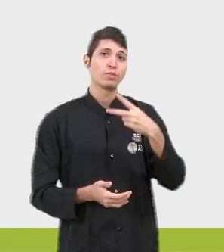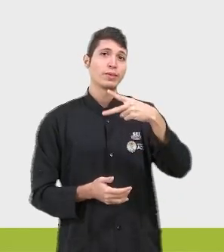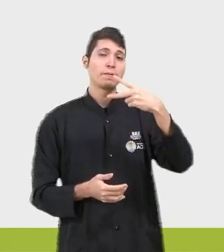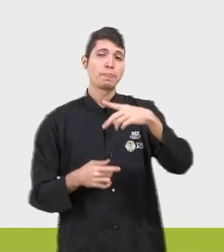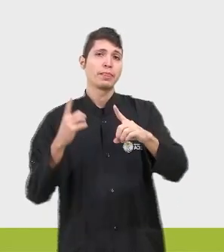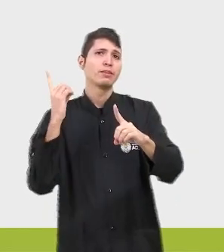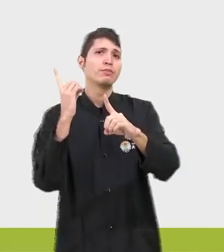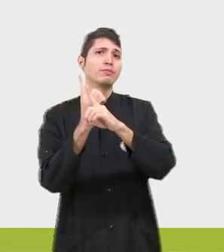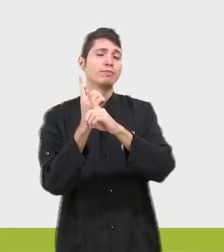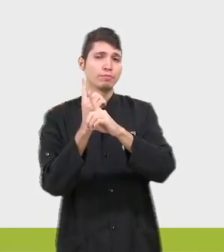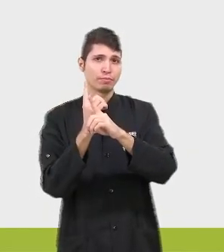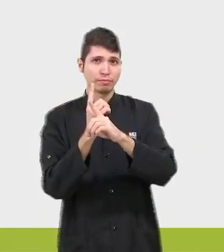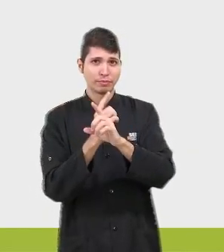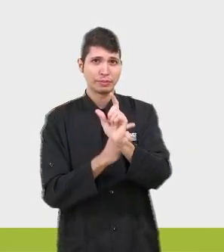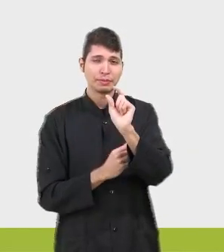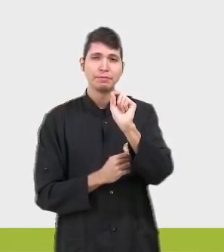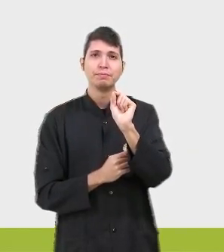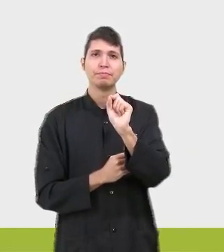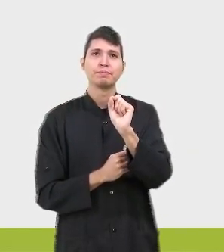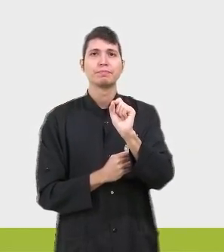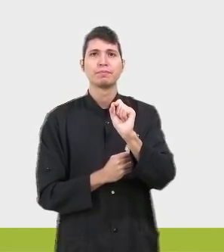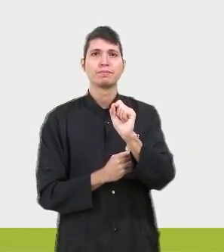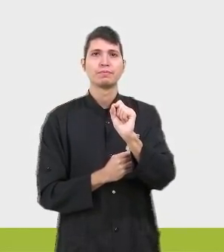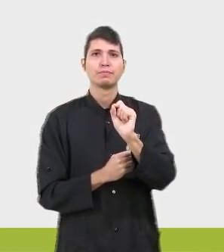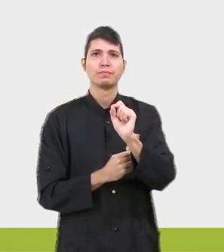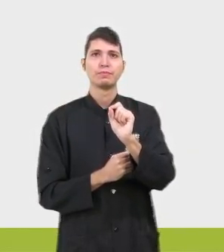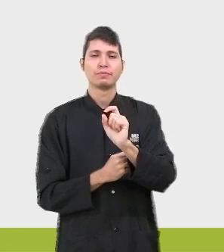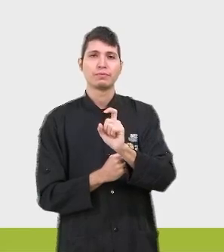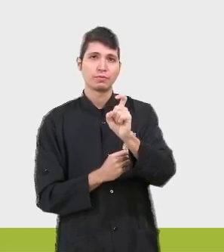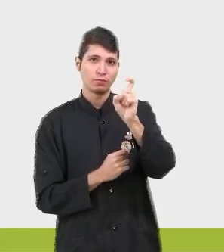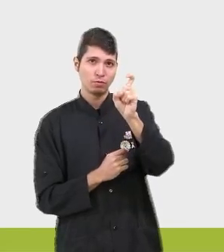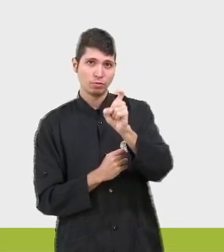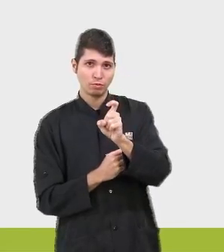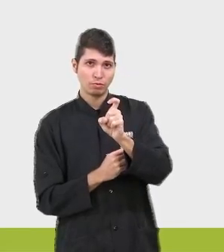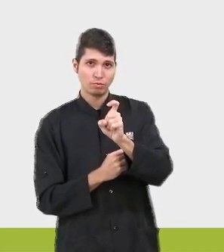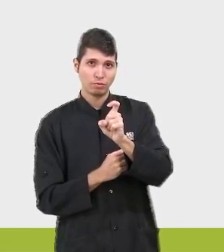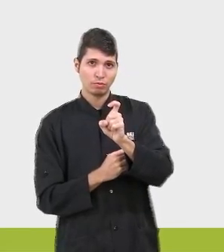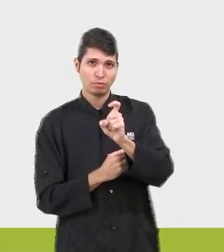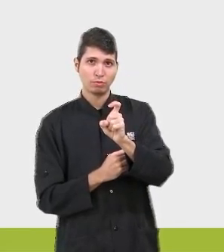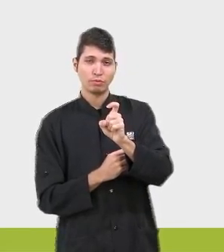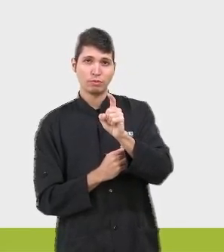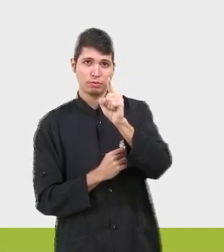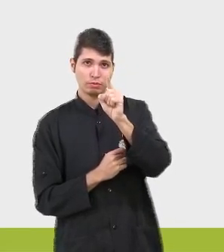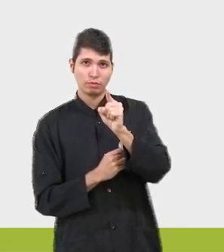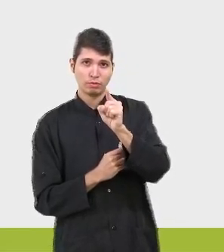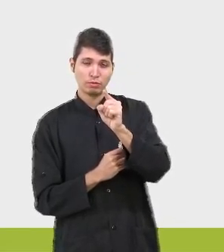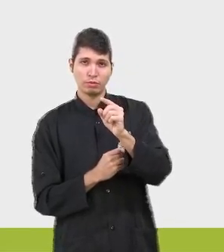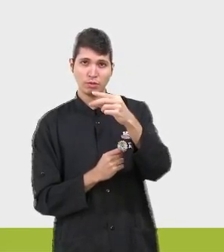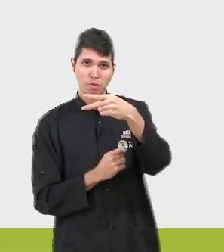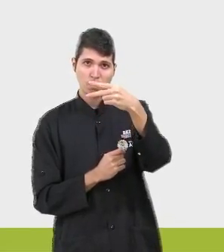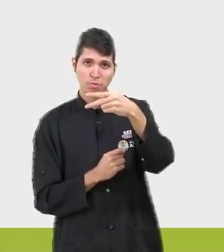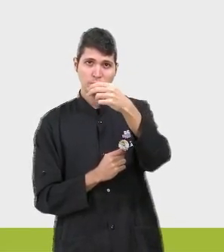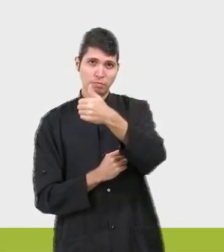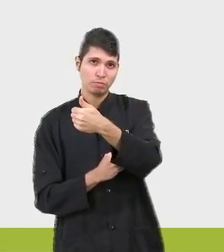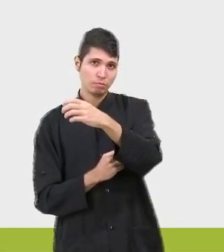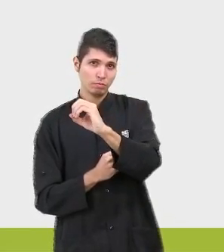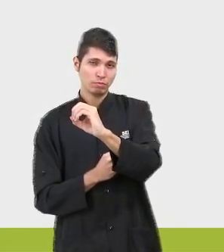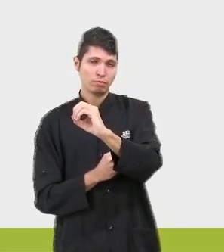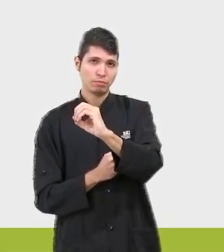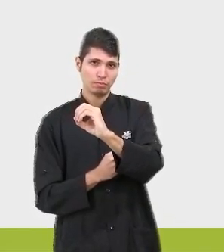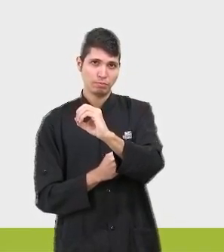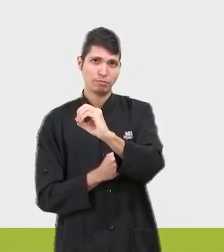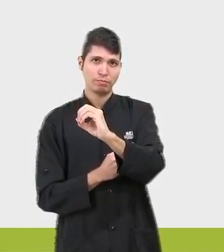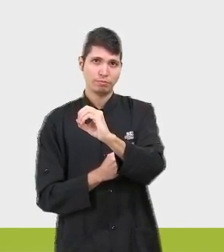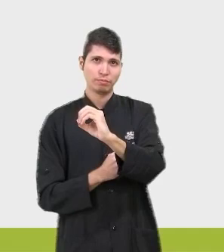Vai ter o quê, gente? Vai ter o nosso X do vértice igual a 10. Professor, qual é a equação que eu tenho? Qual é a equação matemática que eu tenho? Olha ela aqui, ó.